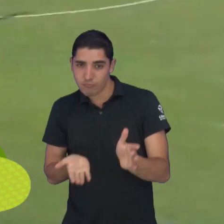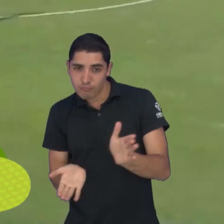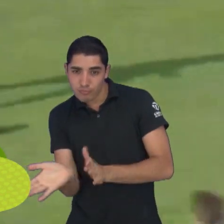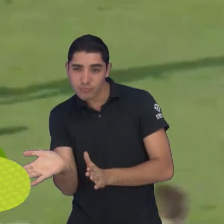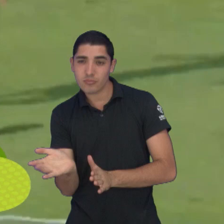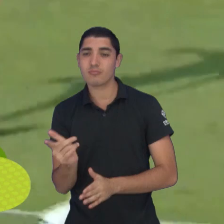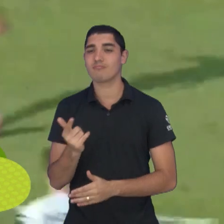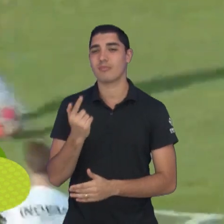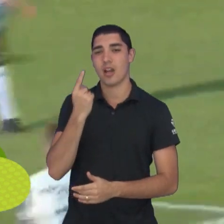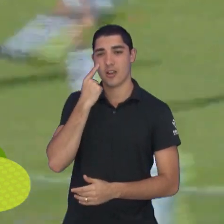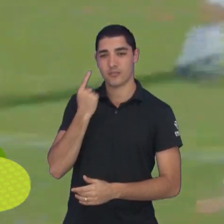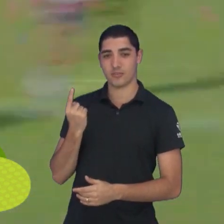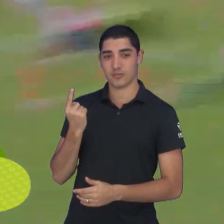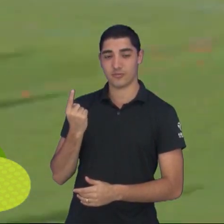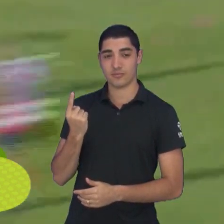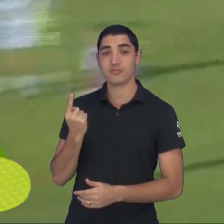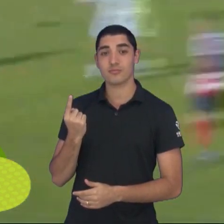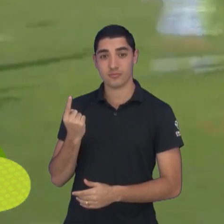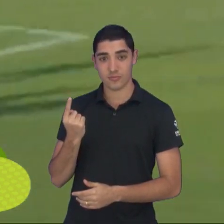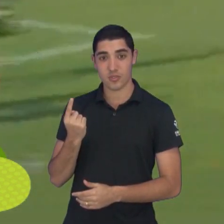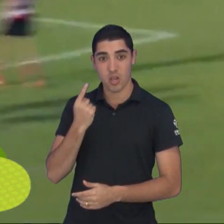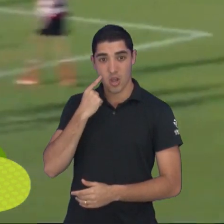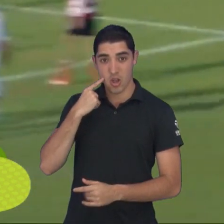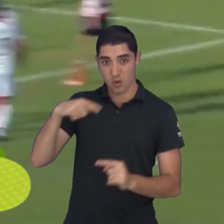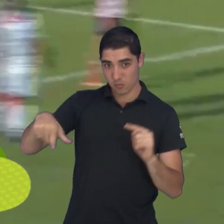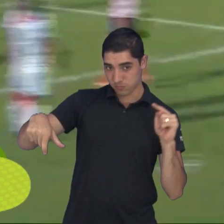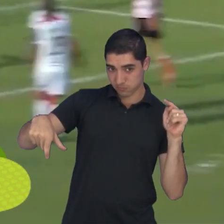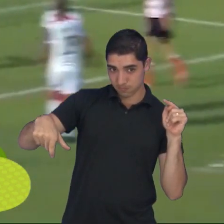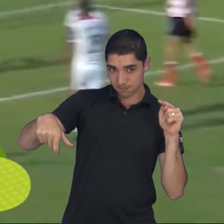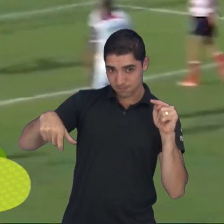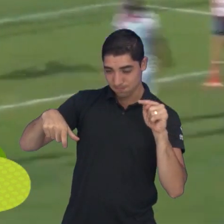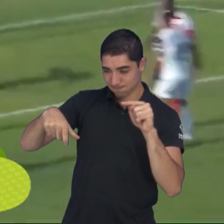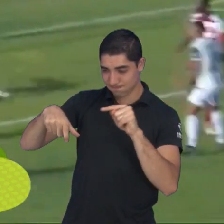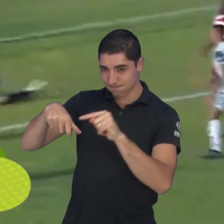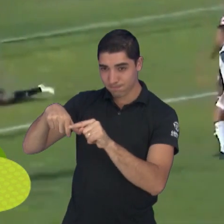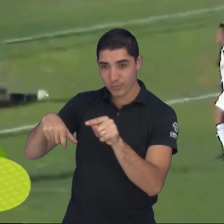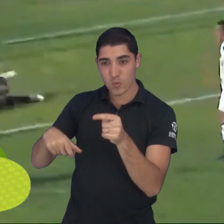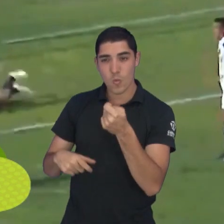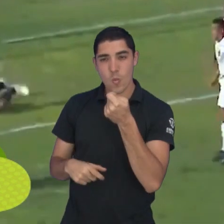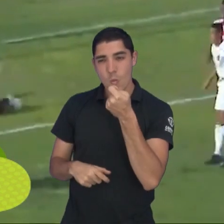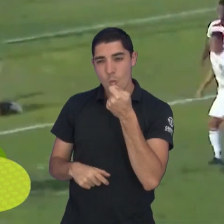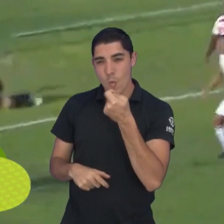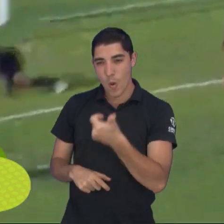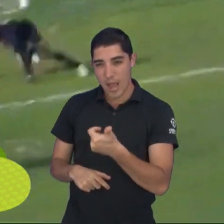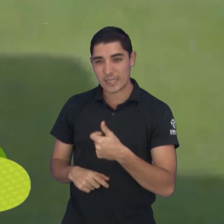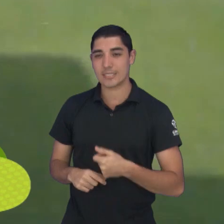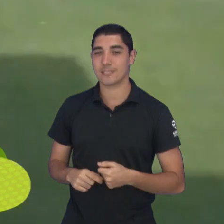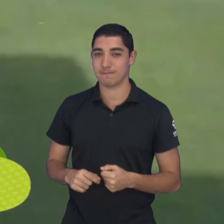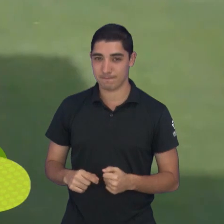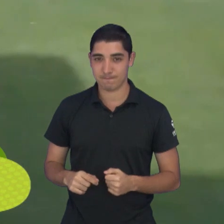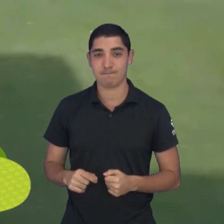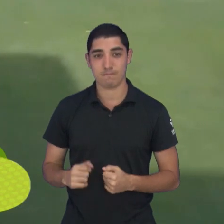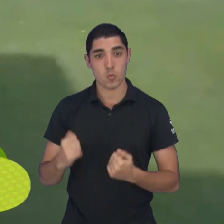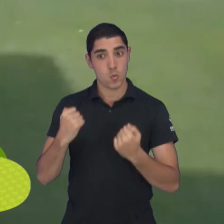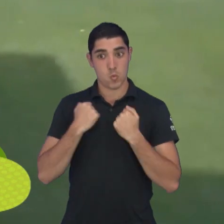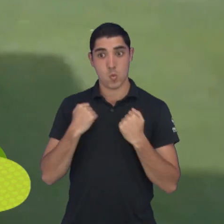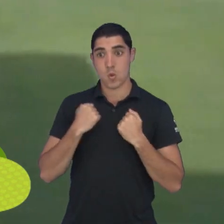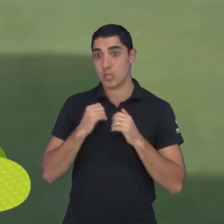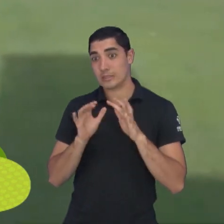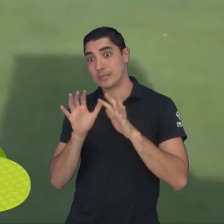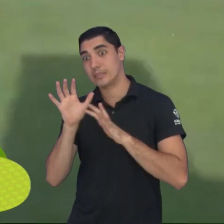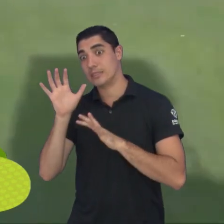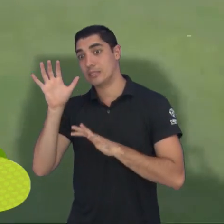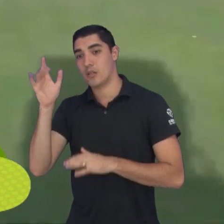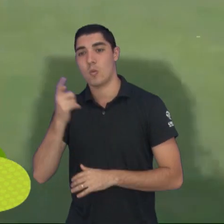fraquinho. Confira no replay. A bola pega quase na junção da trave com o travessão. O goleiro do Linense